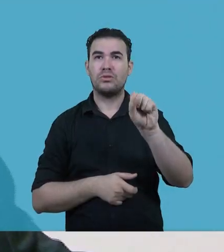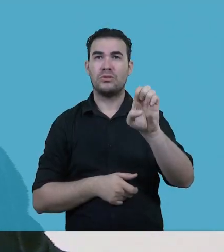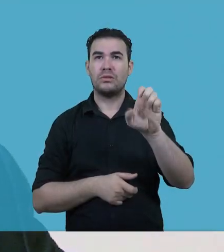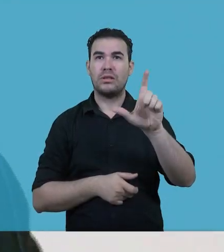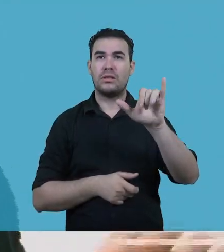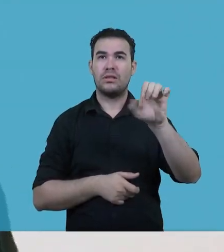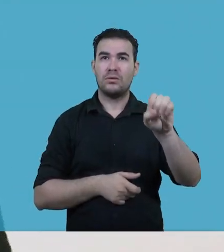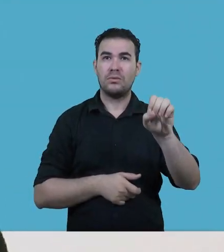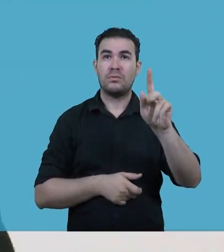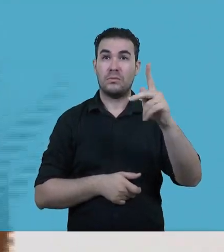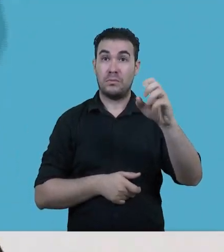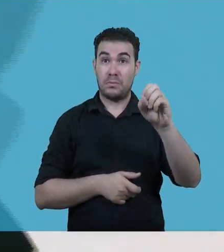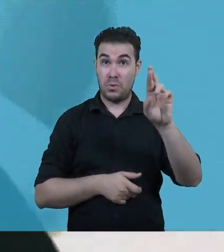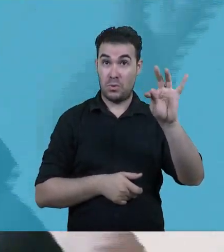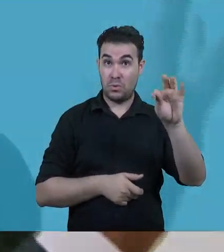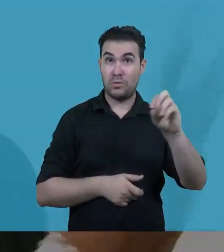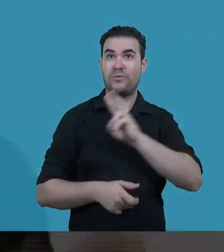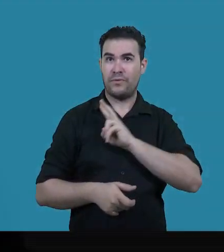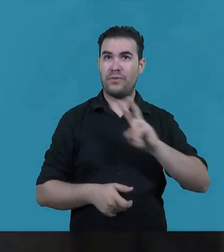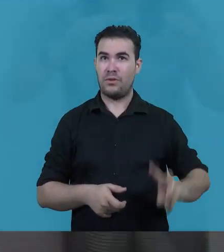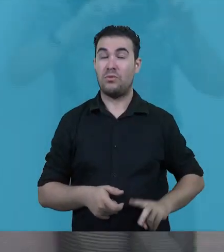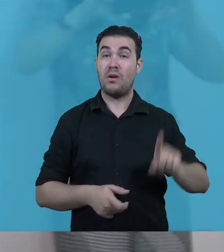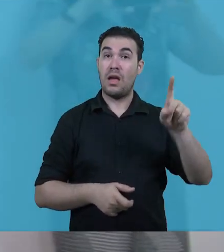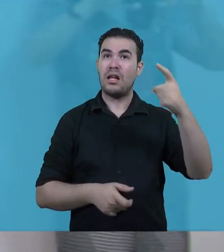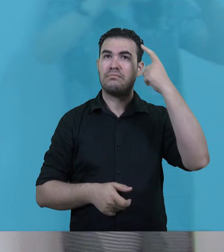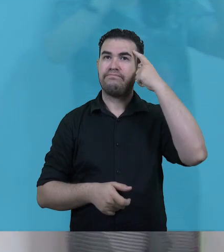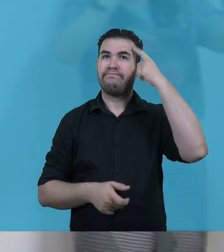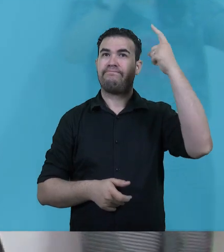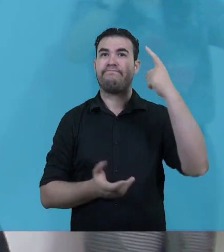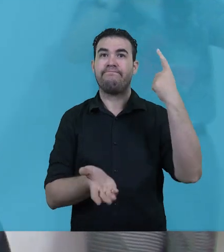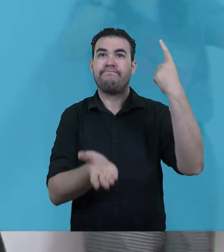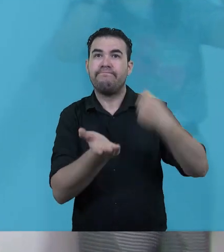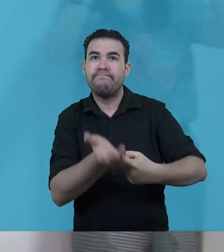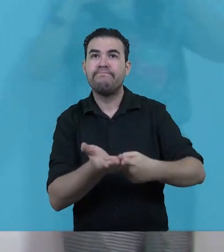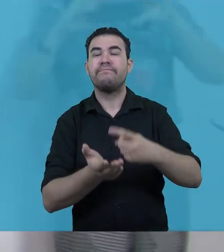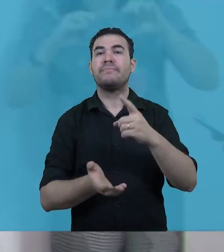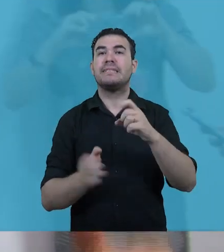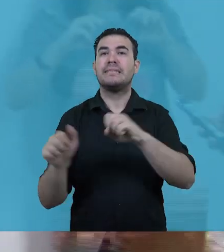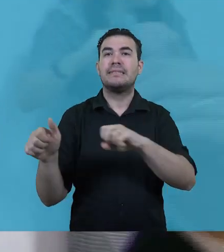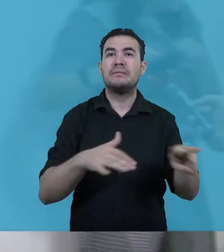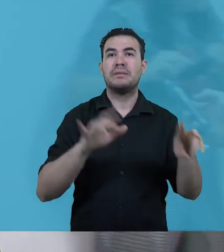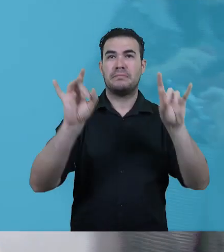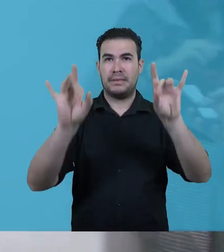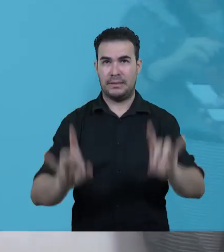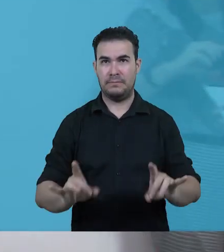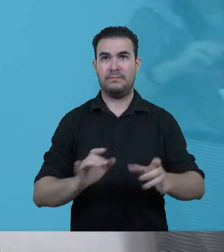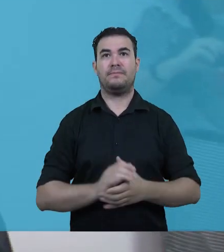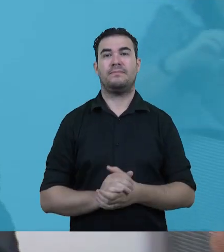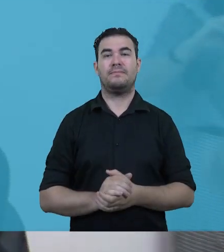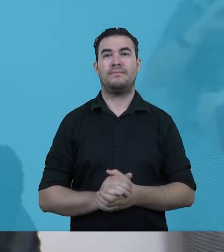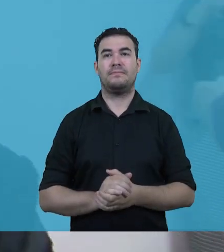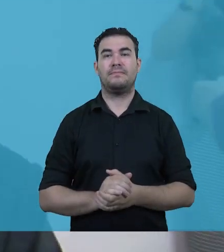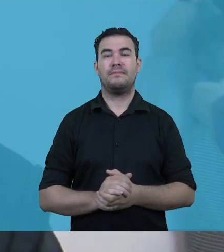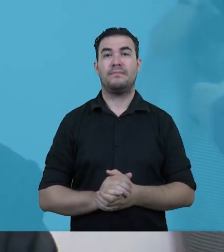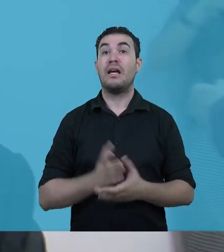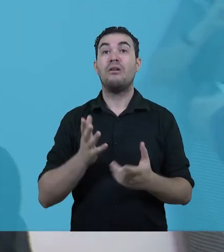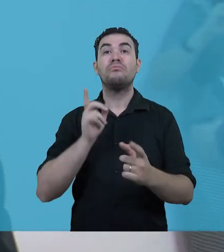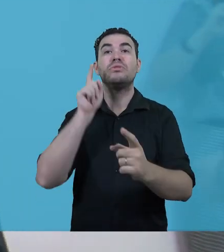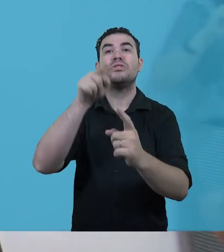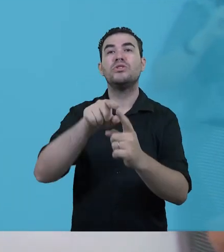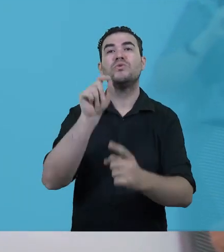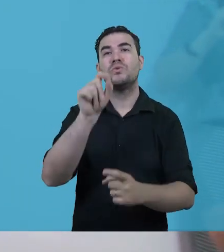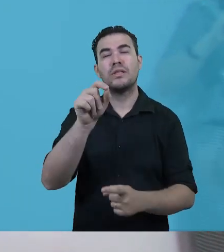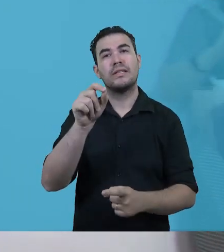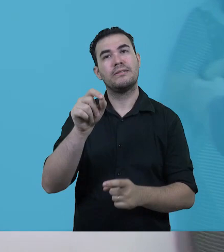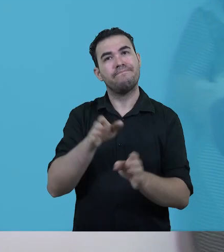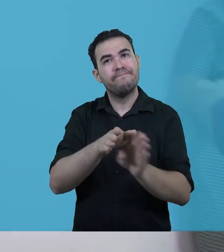transformou a Semana Branca em uma lei municipal A Semana Branca vem para resgatar o cirurgião dentista, para resgatar a